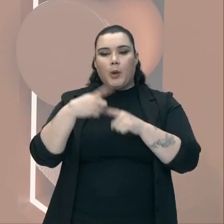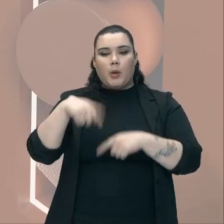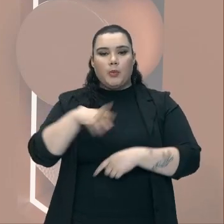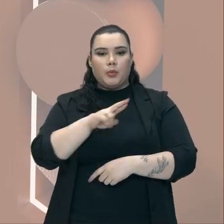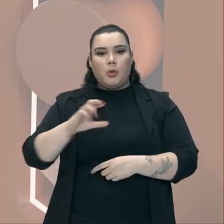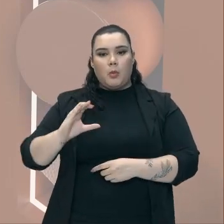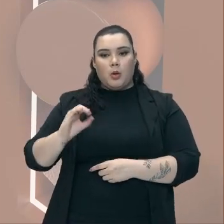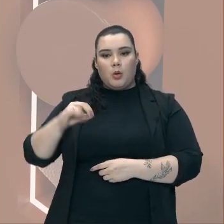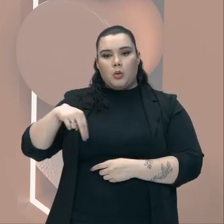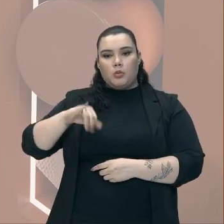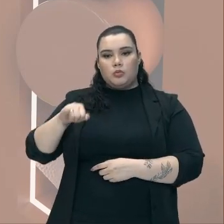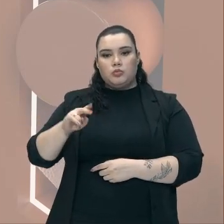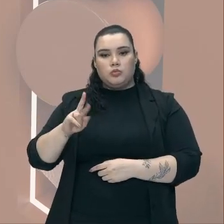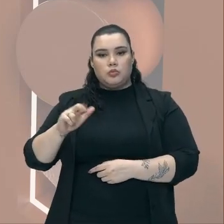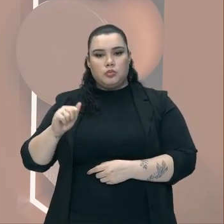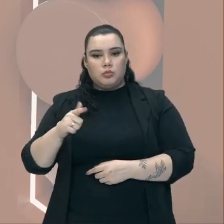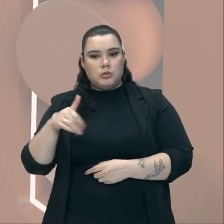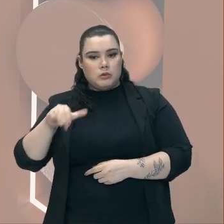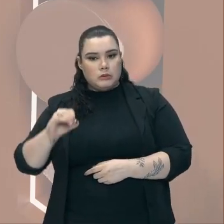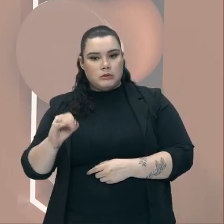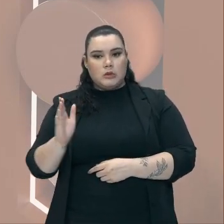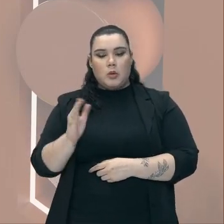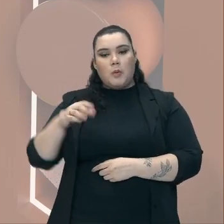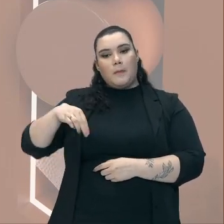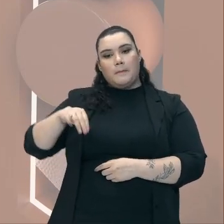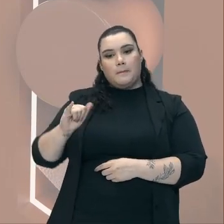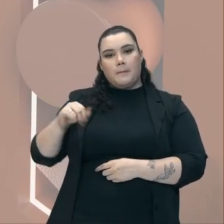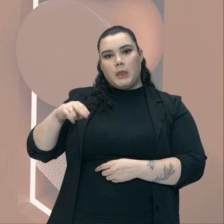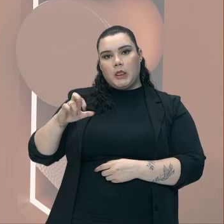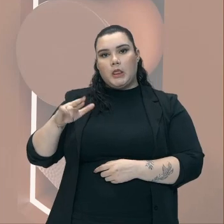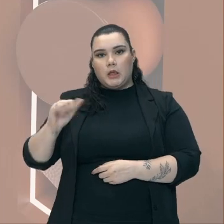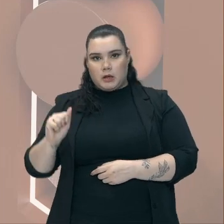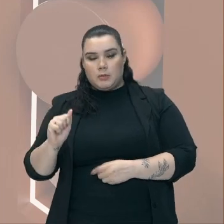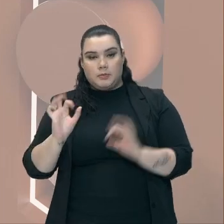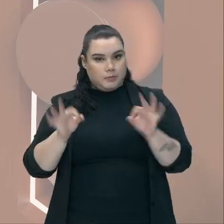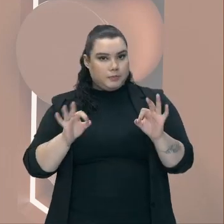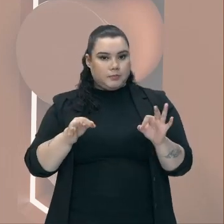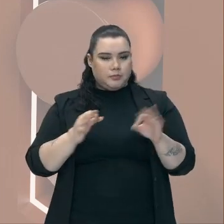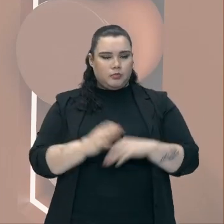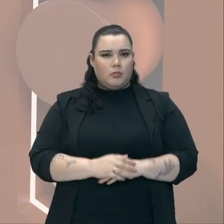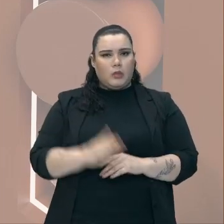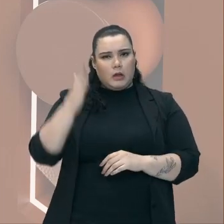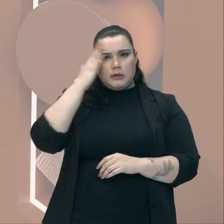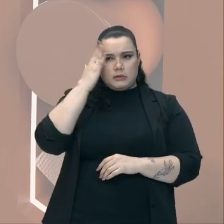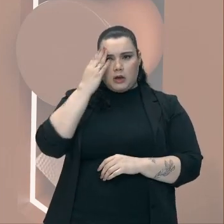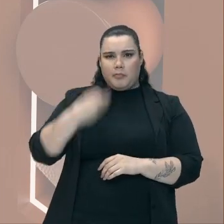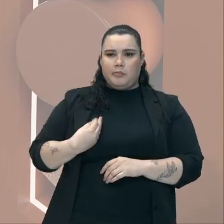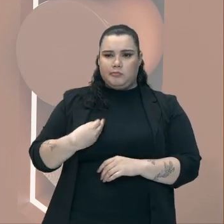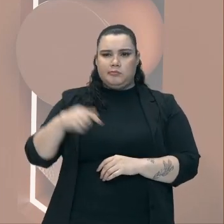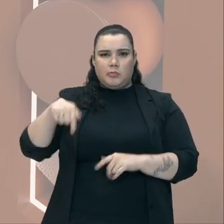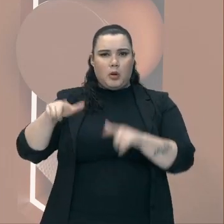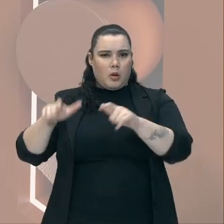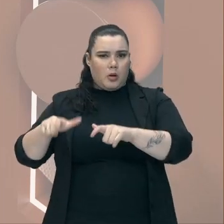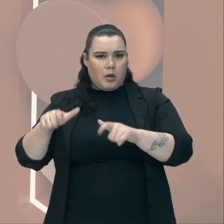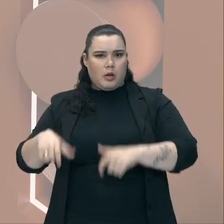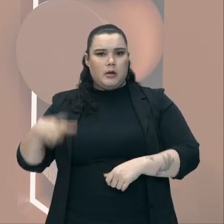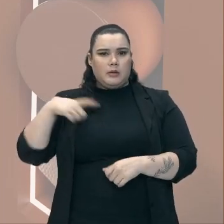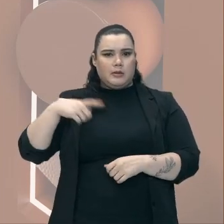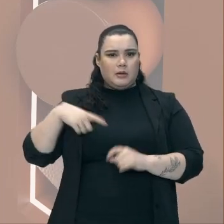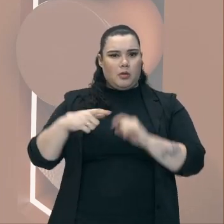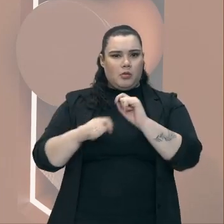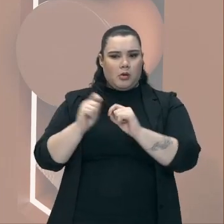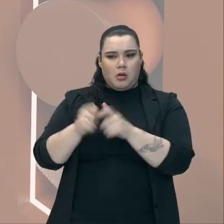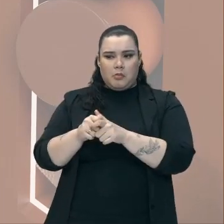Mineira Galera A gente sabe Que existia Ali na região Da mineração Uma certa Elite